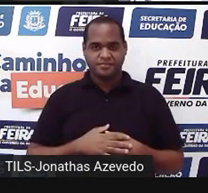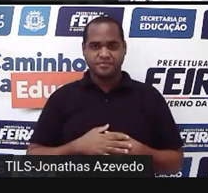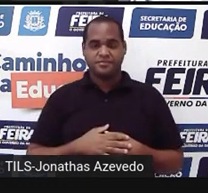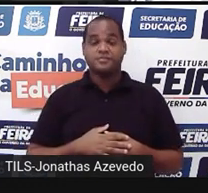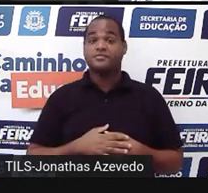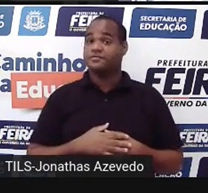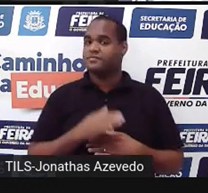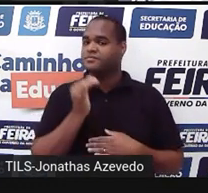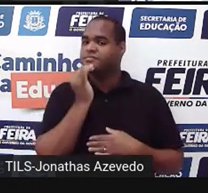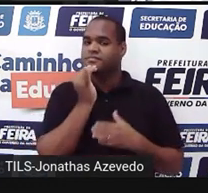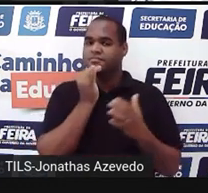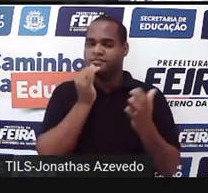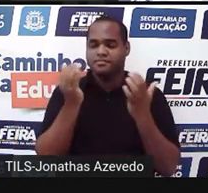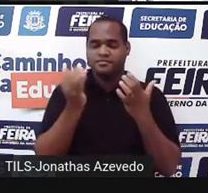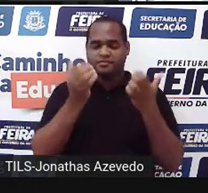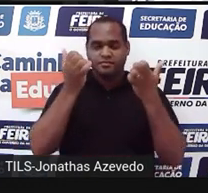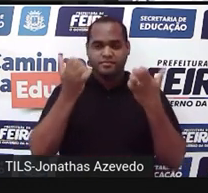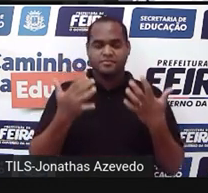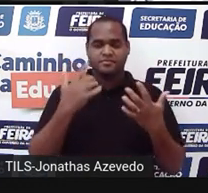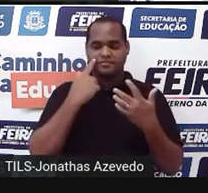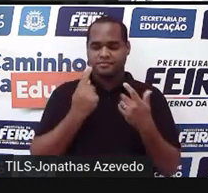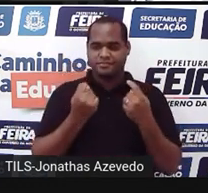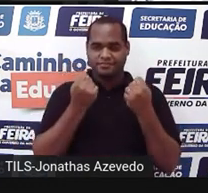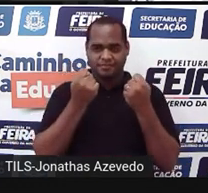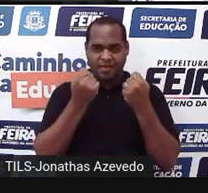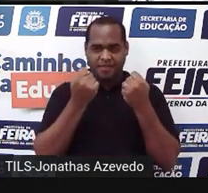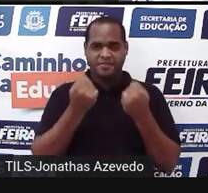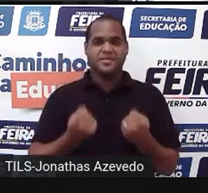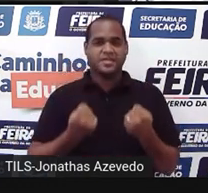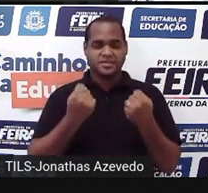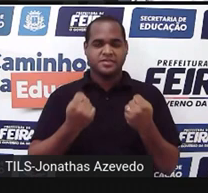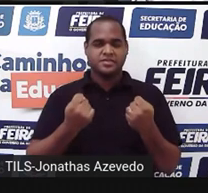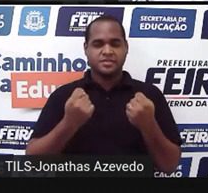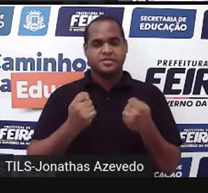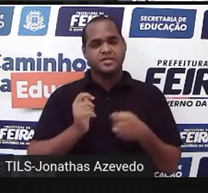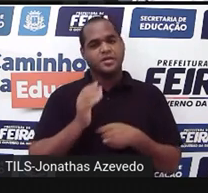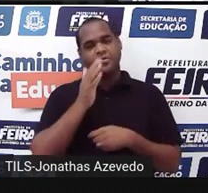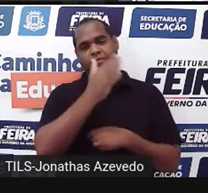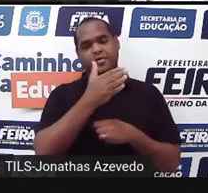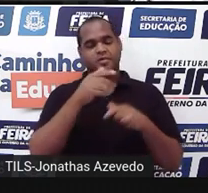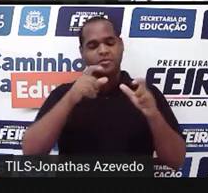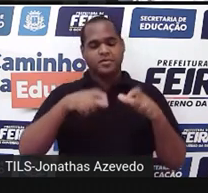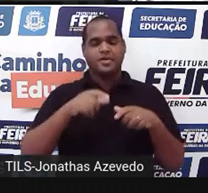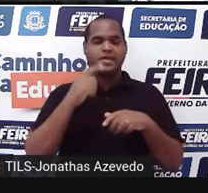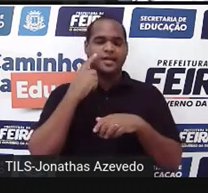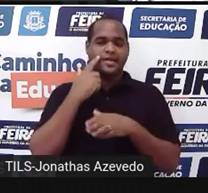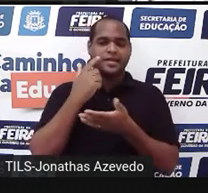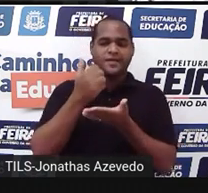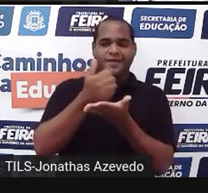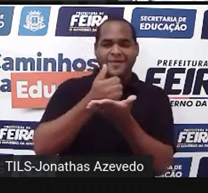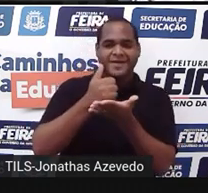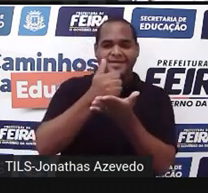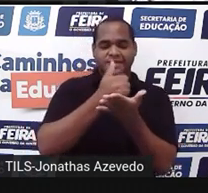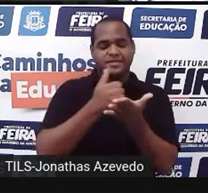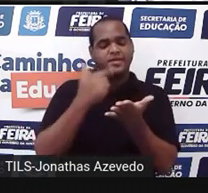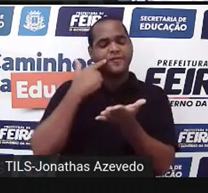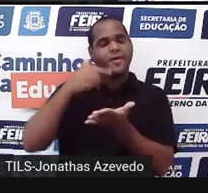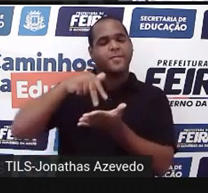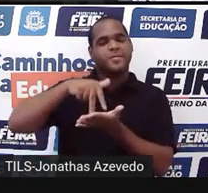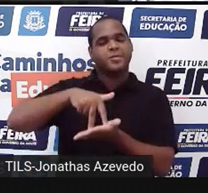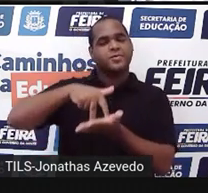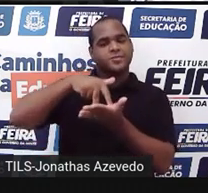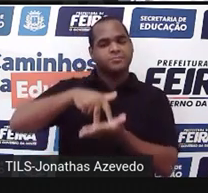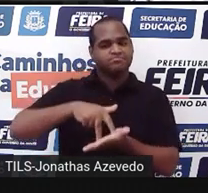Por exemplo, o que a gente chama de peso, né? A gente fala assim, ah, vou ali na farmácia, subir na balança e vou medir o meu